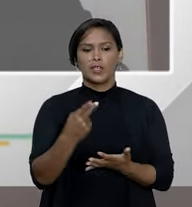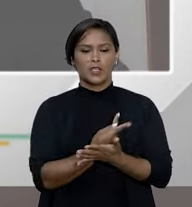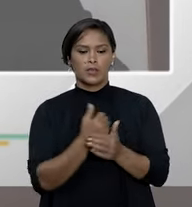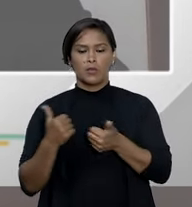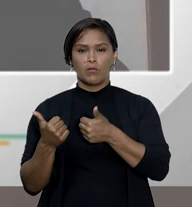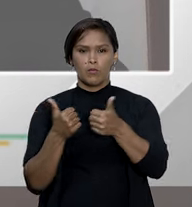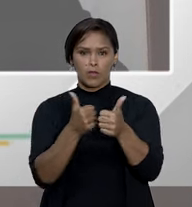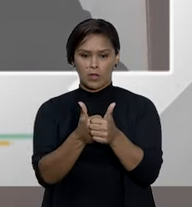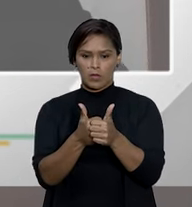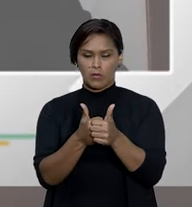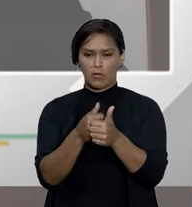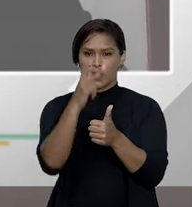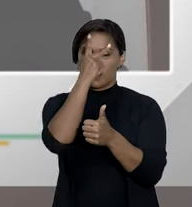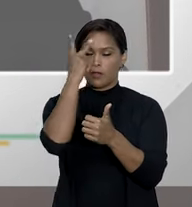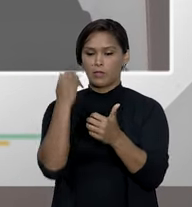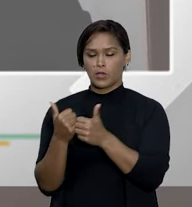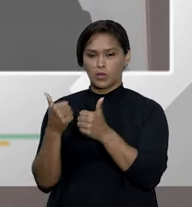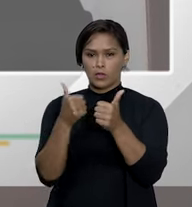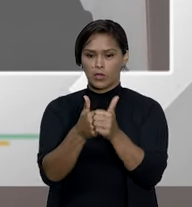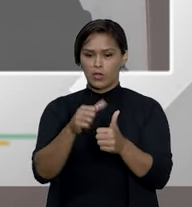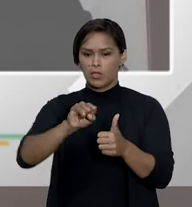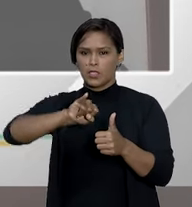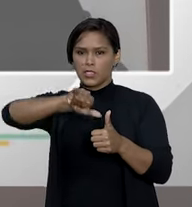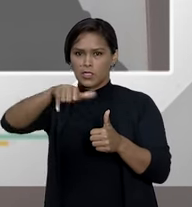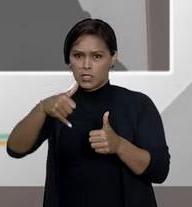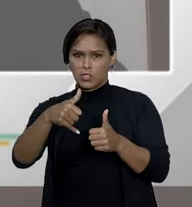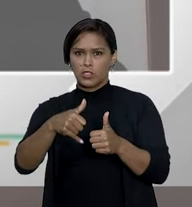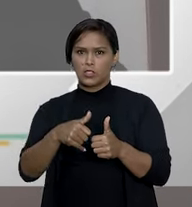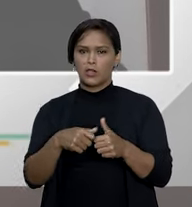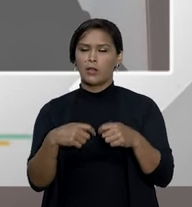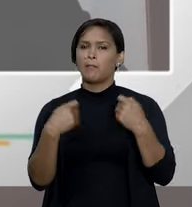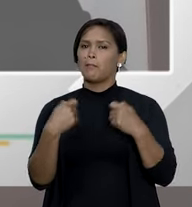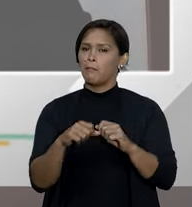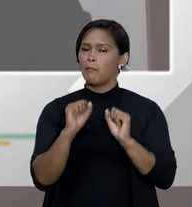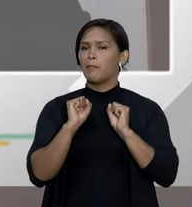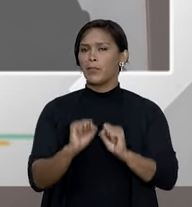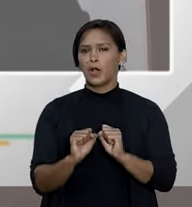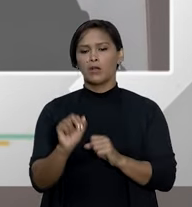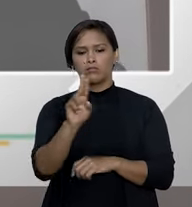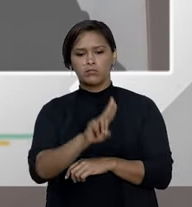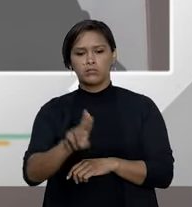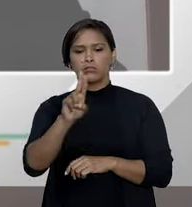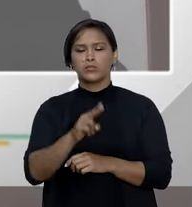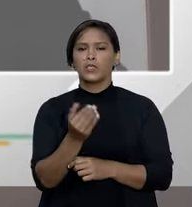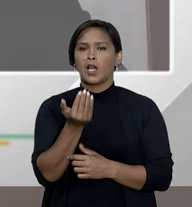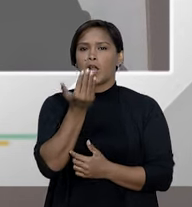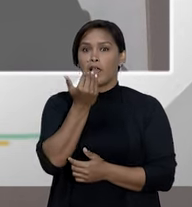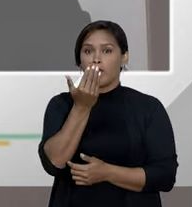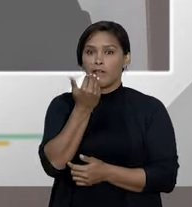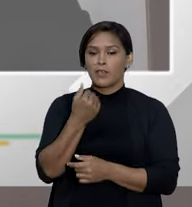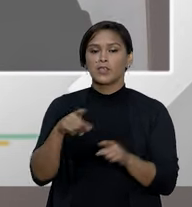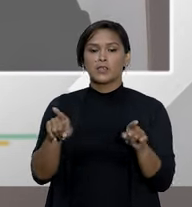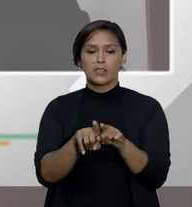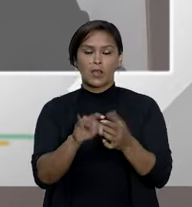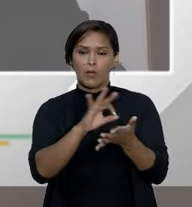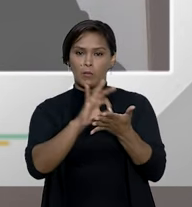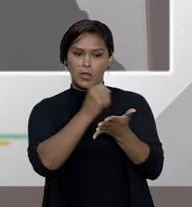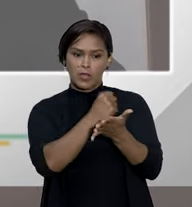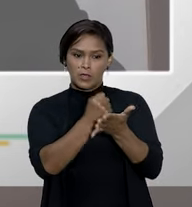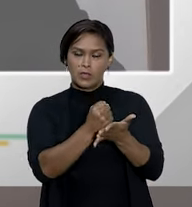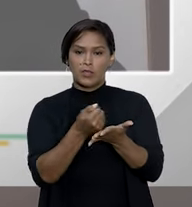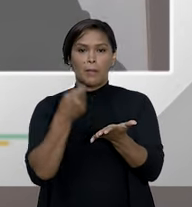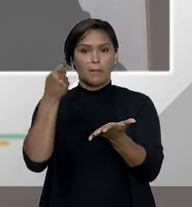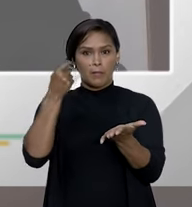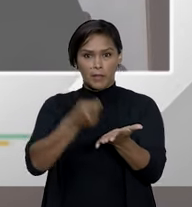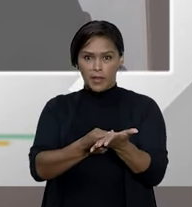acompanhante do idoso segundo o STJ faz juiz a ter sua sua refeição coberta pelo plano de saúde